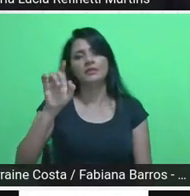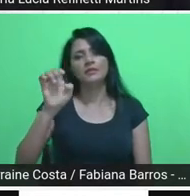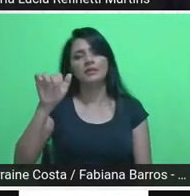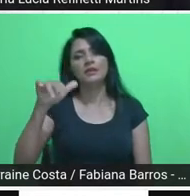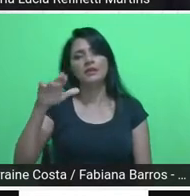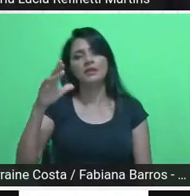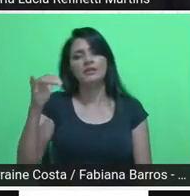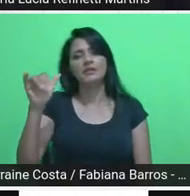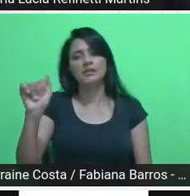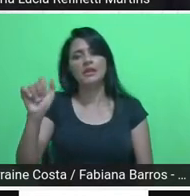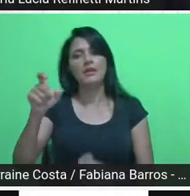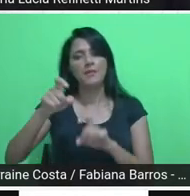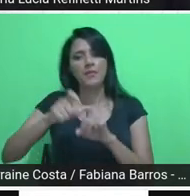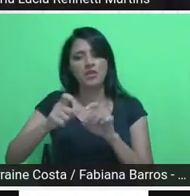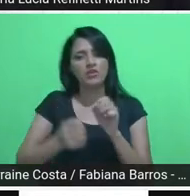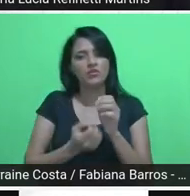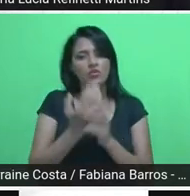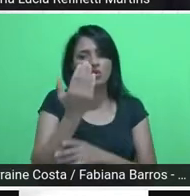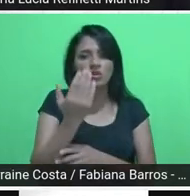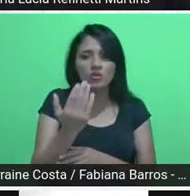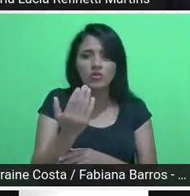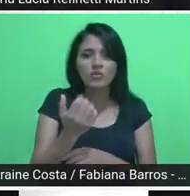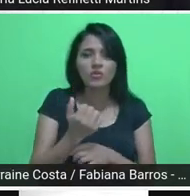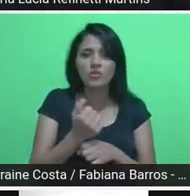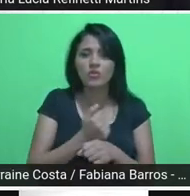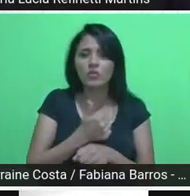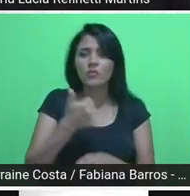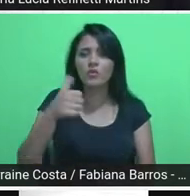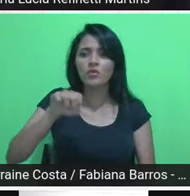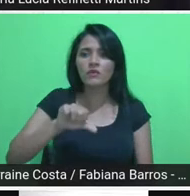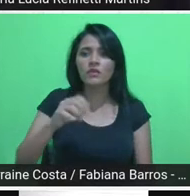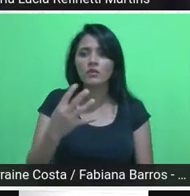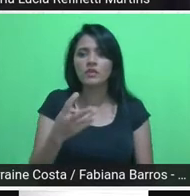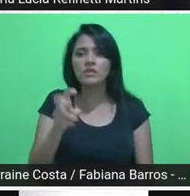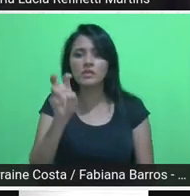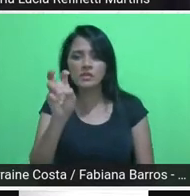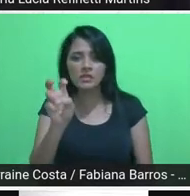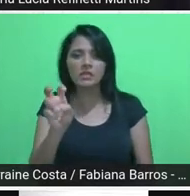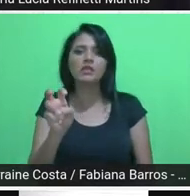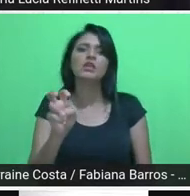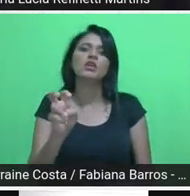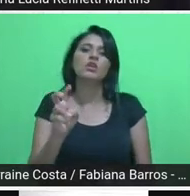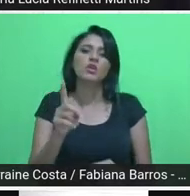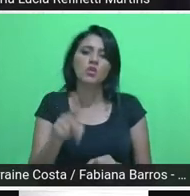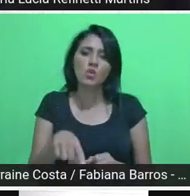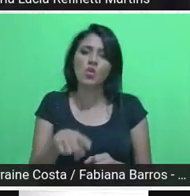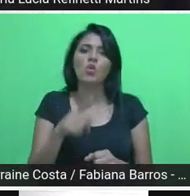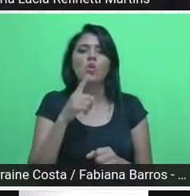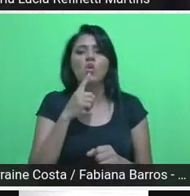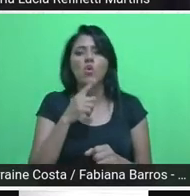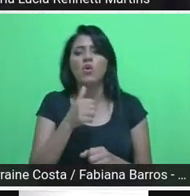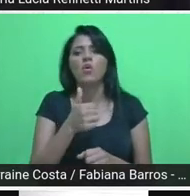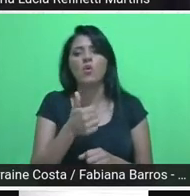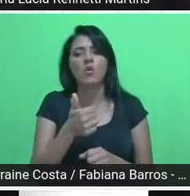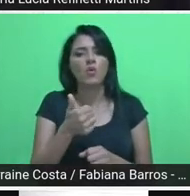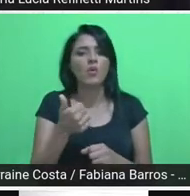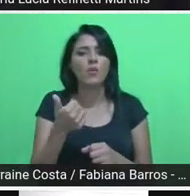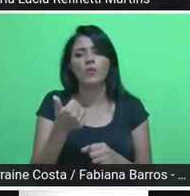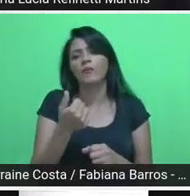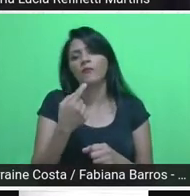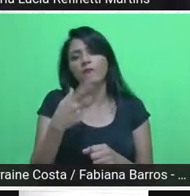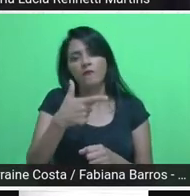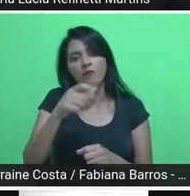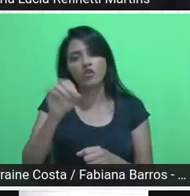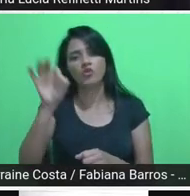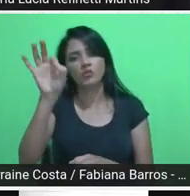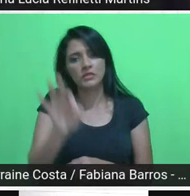.800 horas, carga teórica de 20% e a expressão